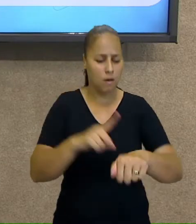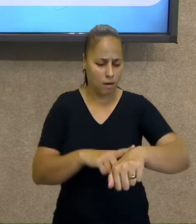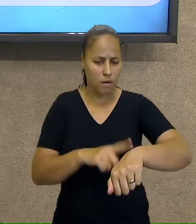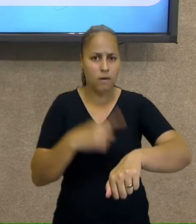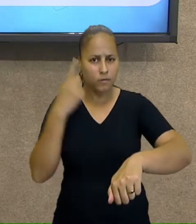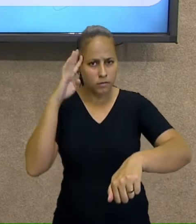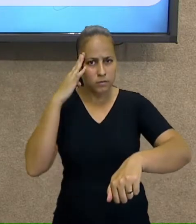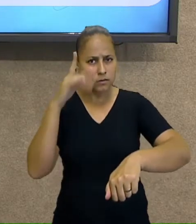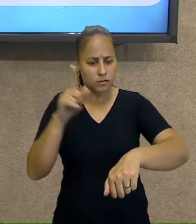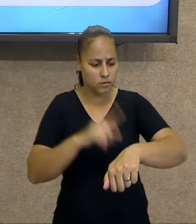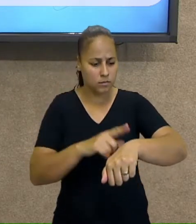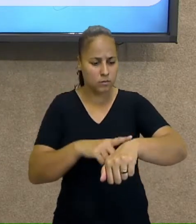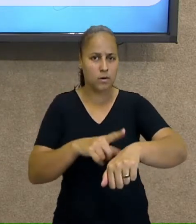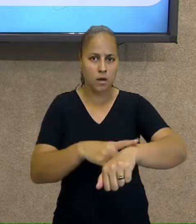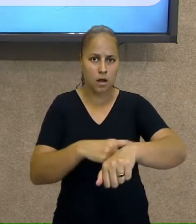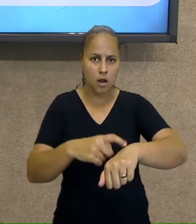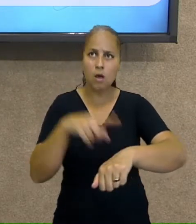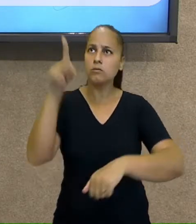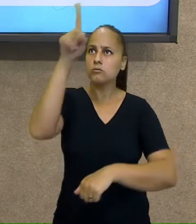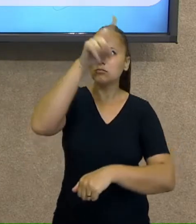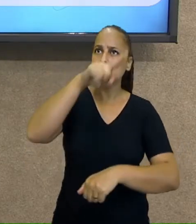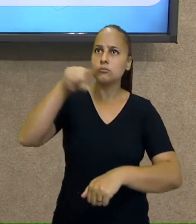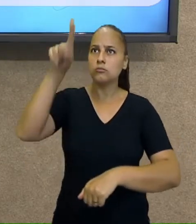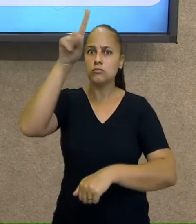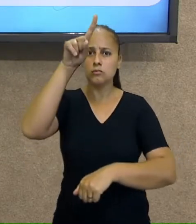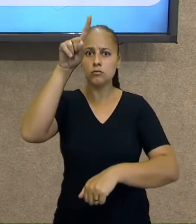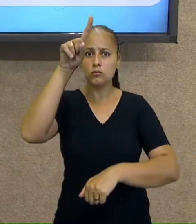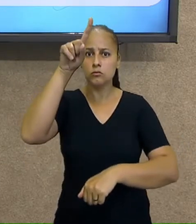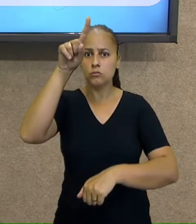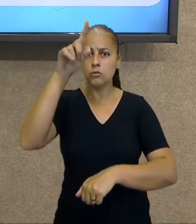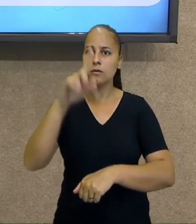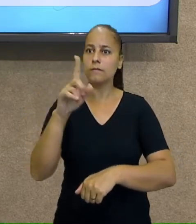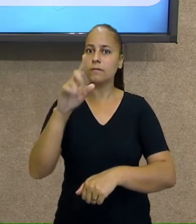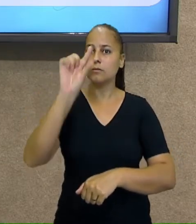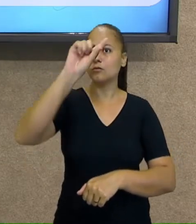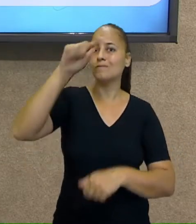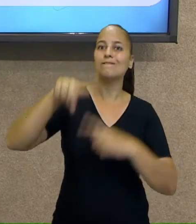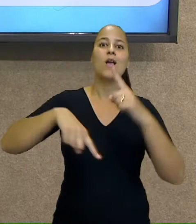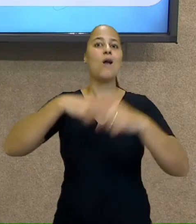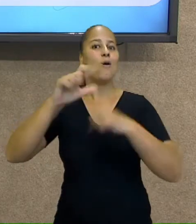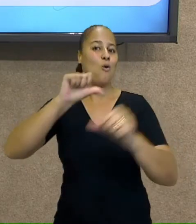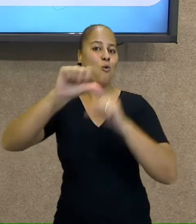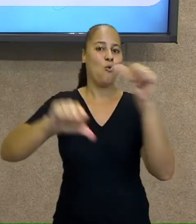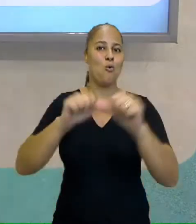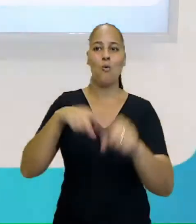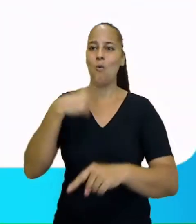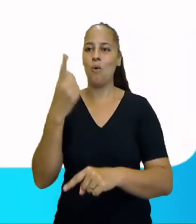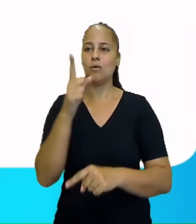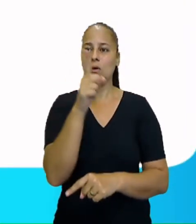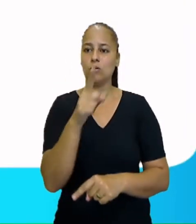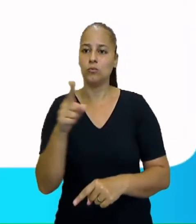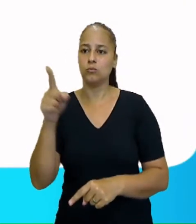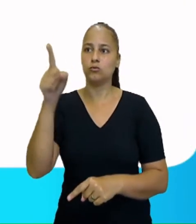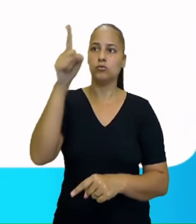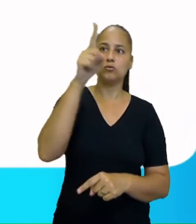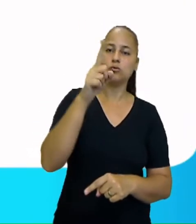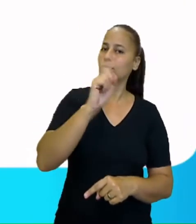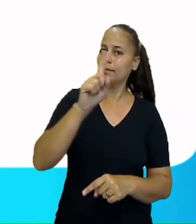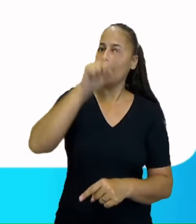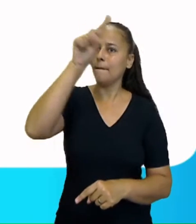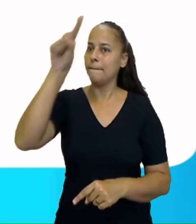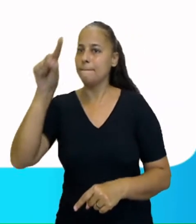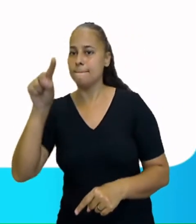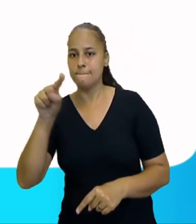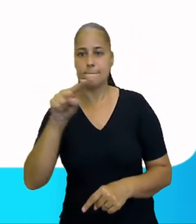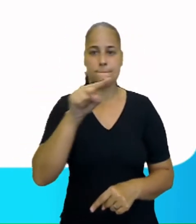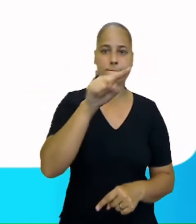aquele relógio que fica na parede, é como se ele viesse de forma contrária. Tá? Então, vamos lá.